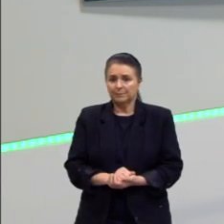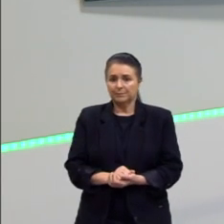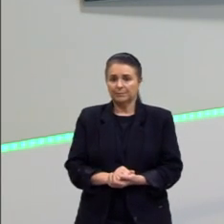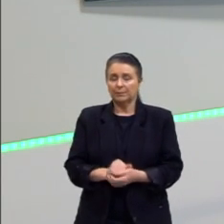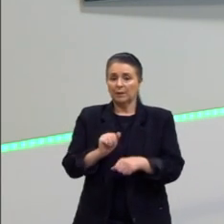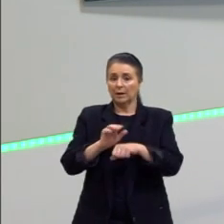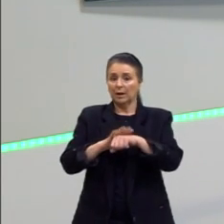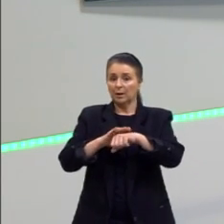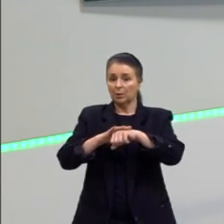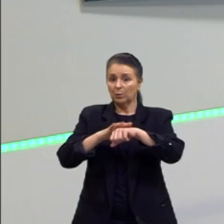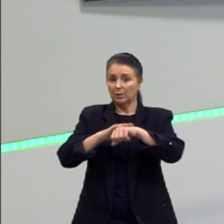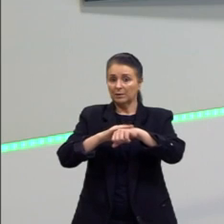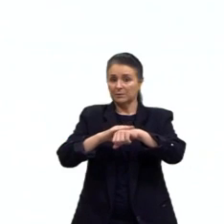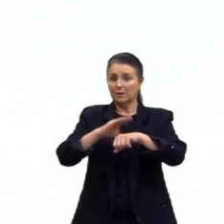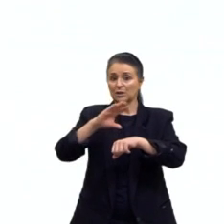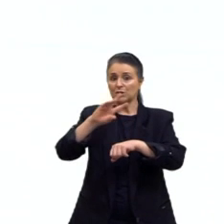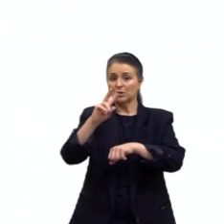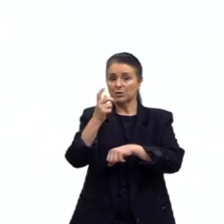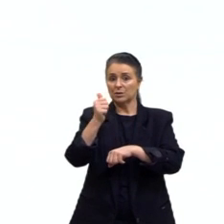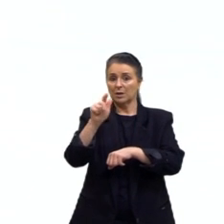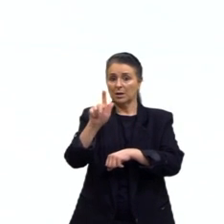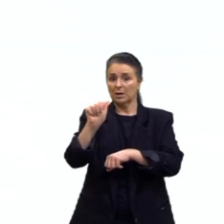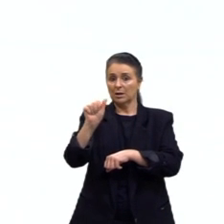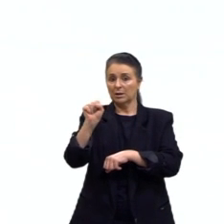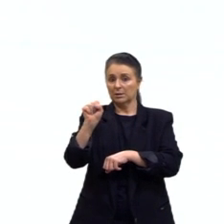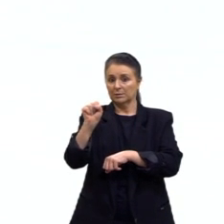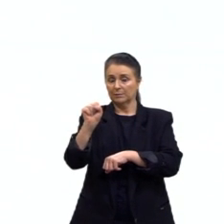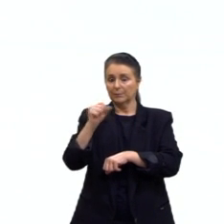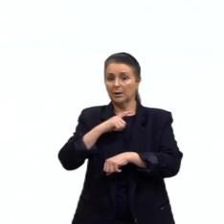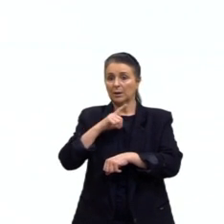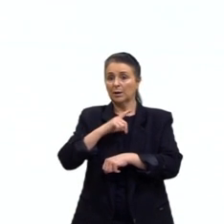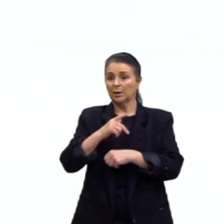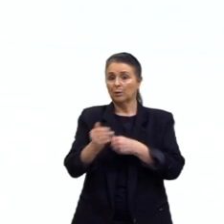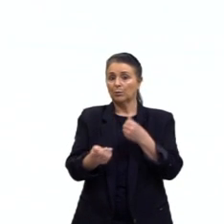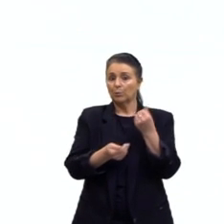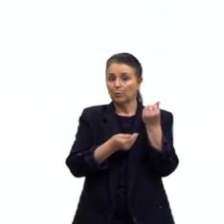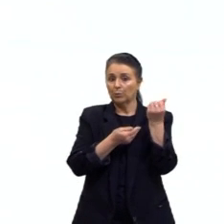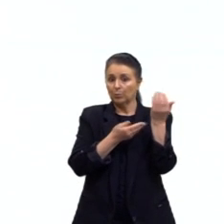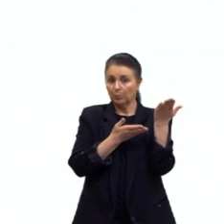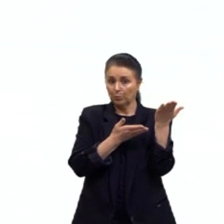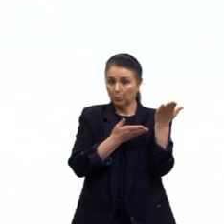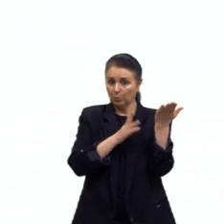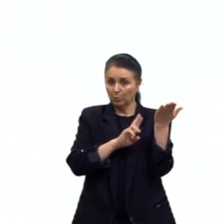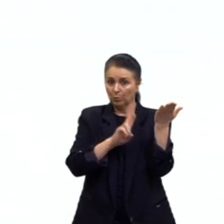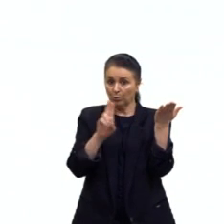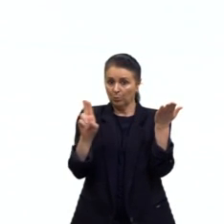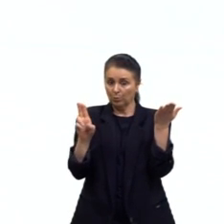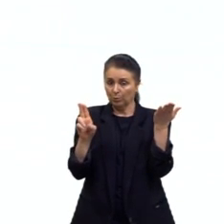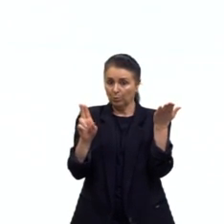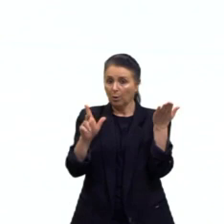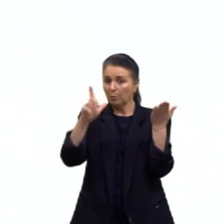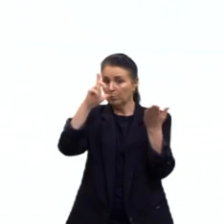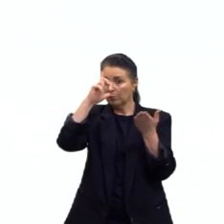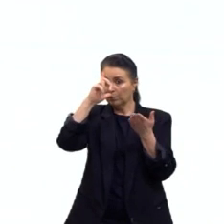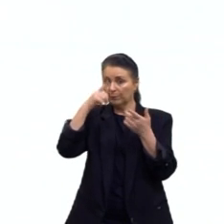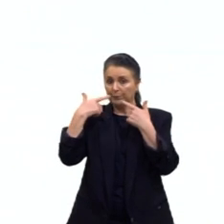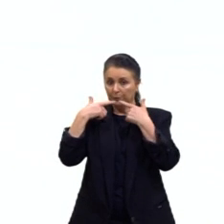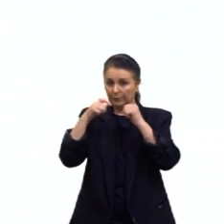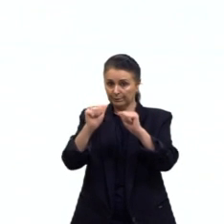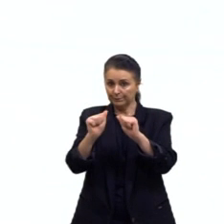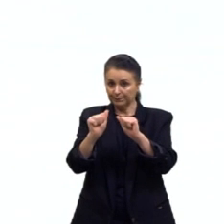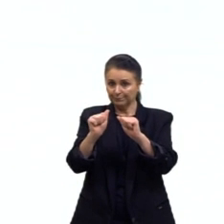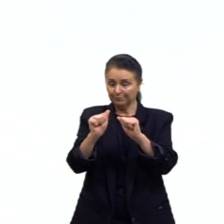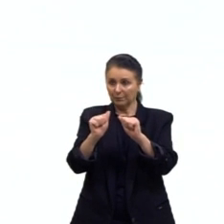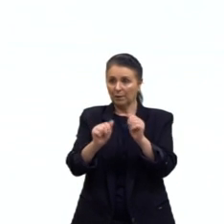Doença de Chagas. A tripanossomíase. Que nomezão, né? Então,